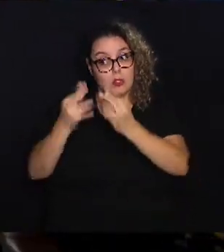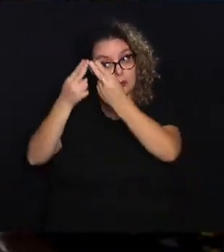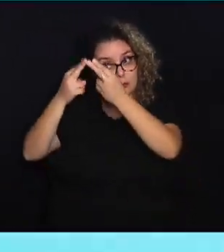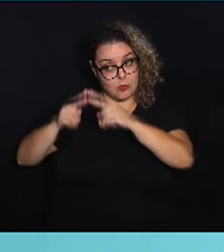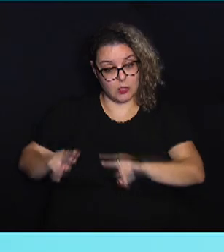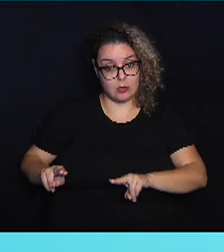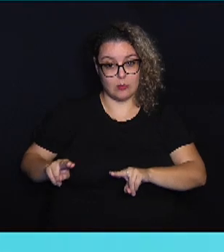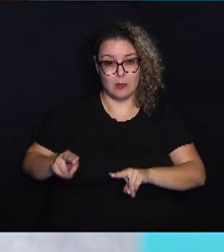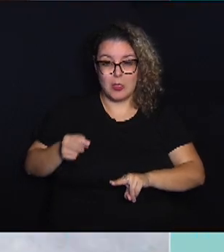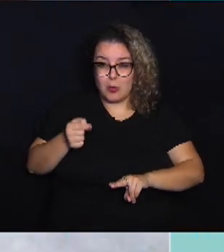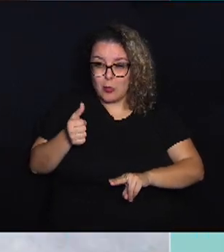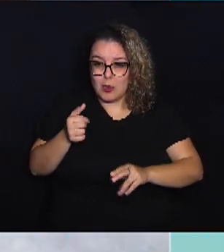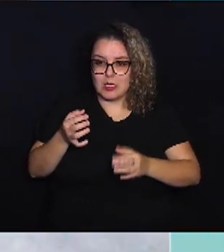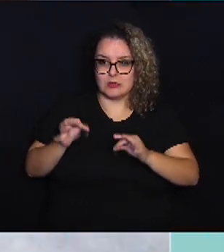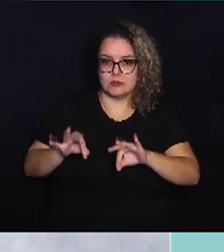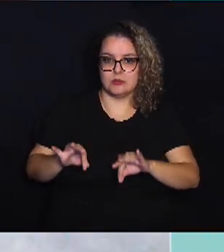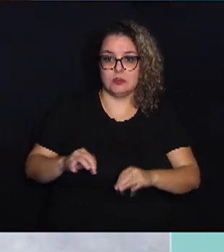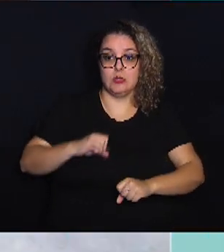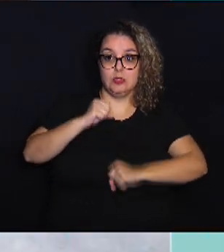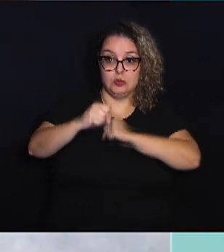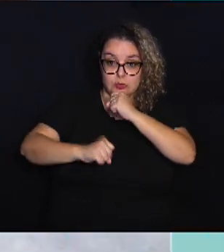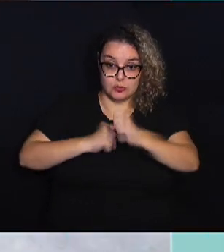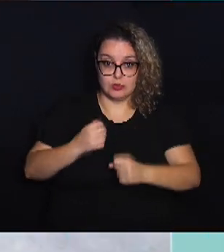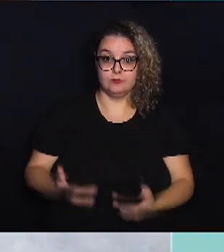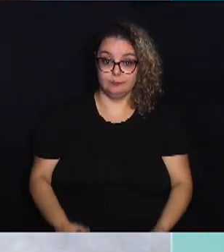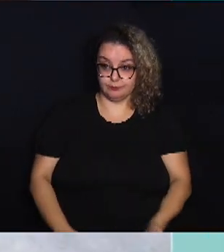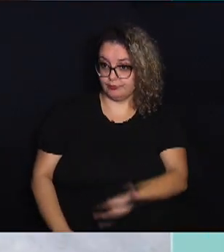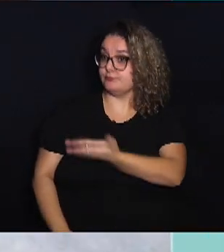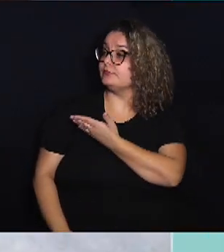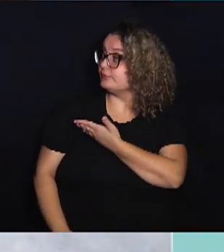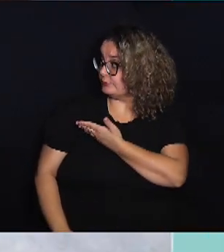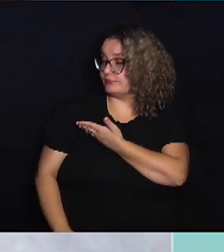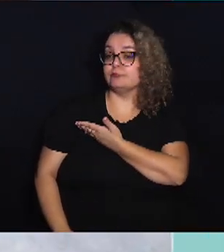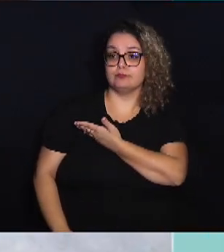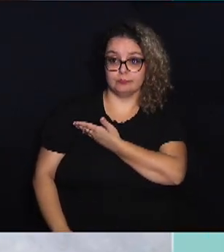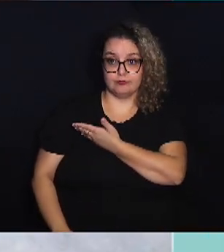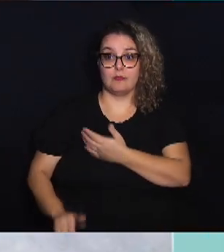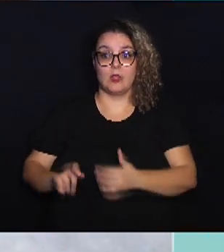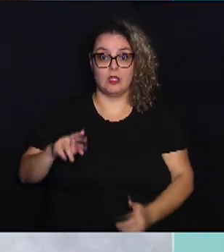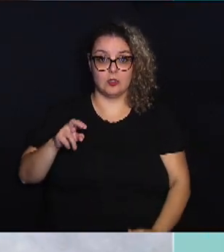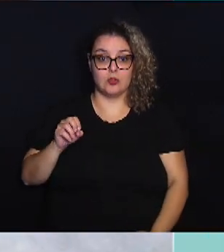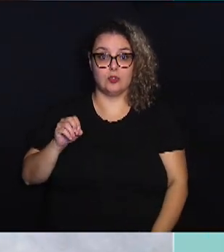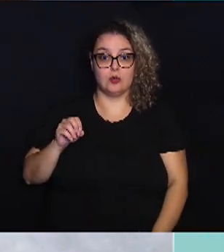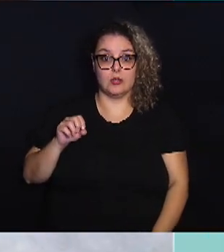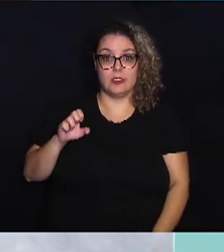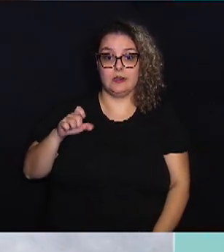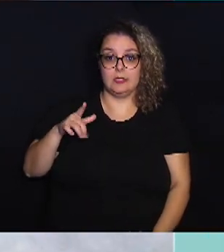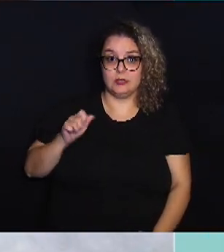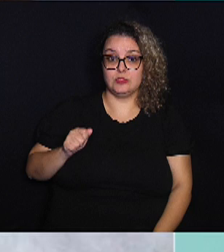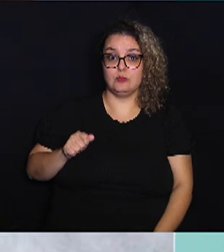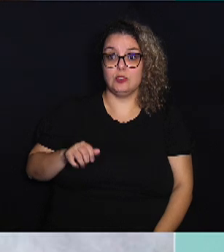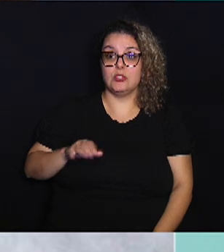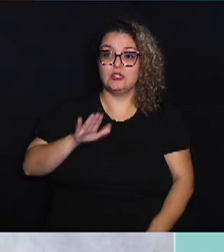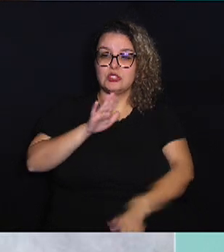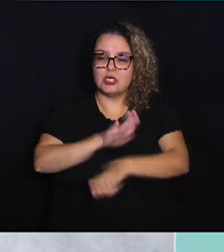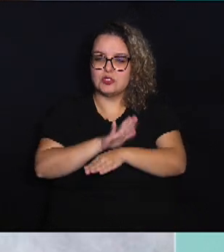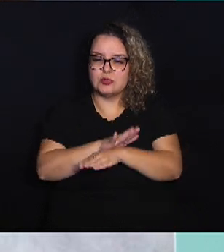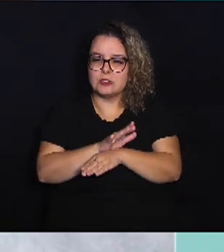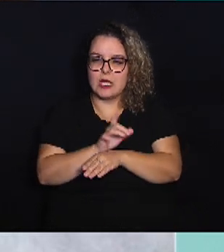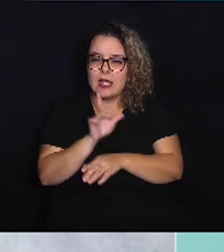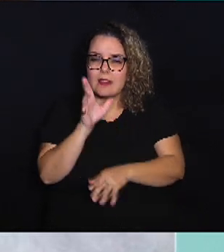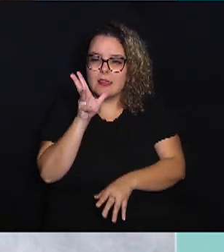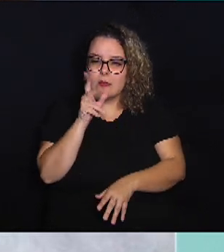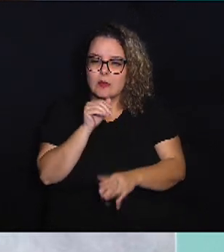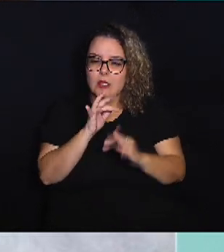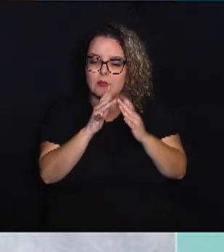por um fio. Vírus gigantes encontrados nas geleiras da Groenlândia podem ajudar a retardar o derretimento de gelo. A longo